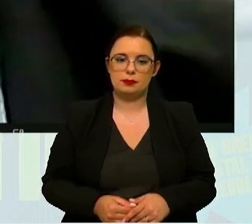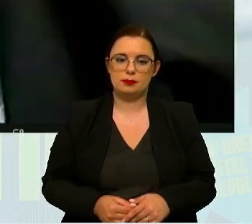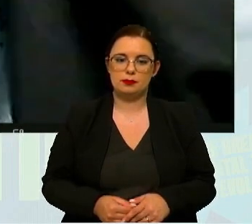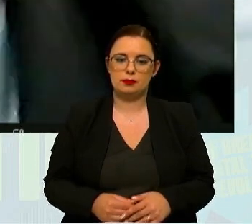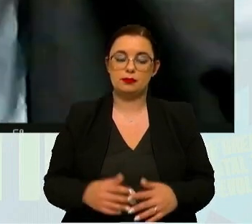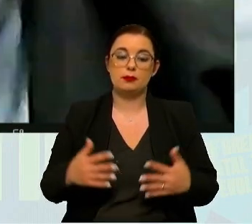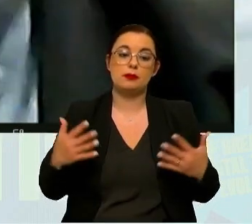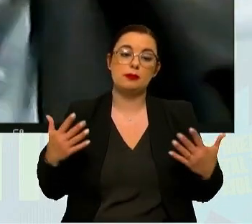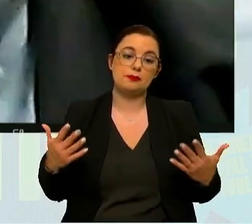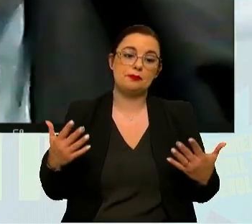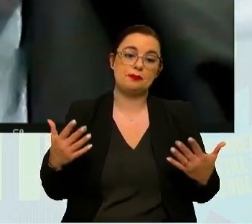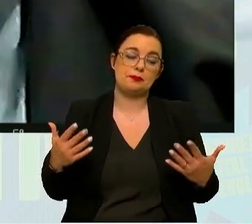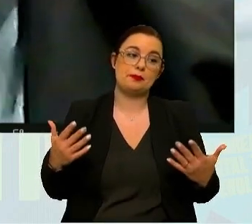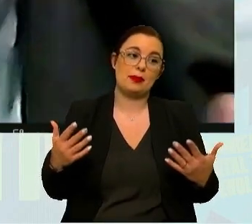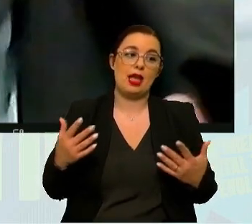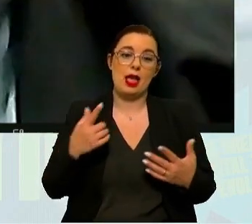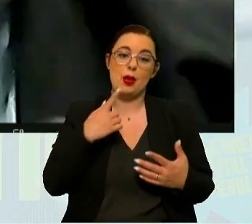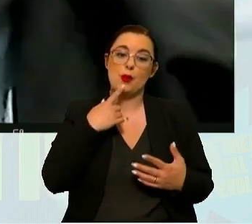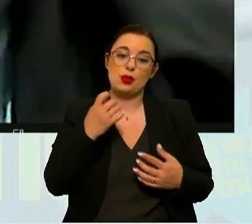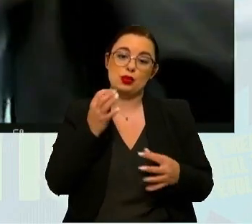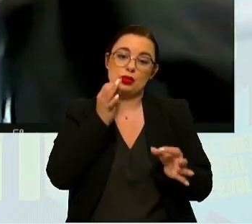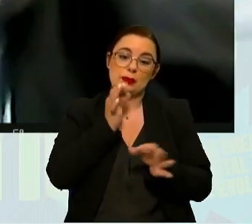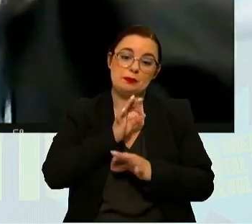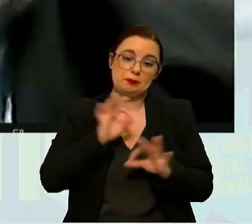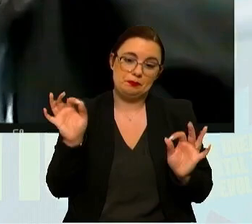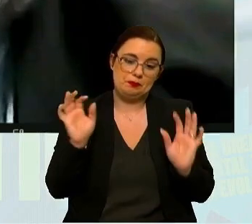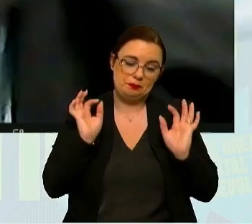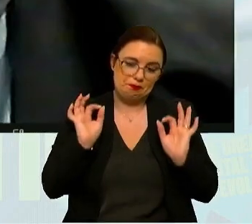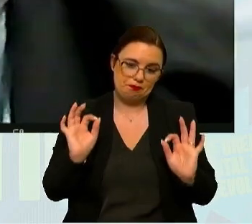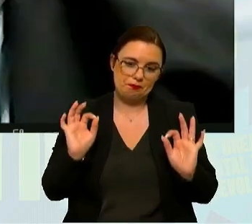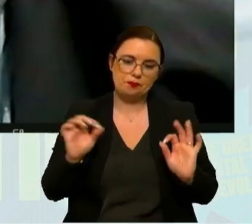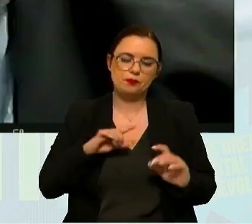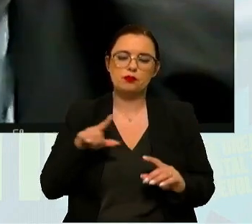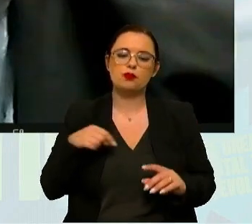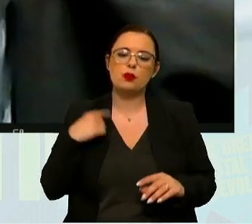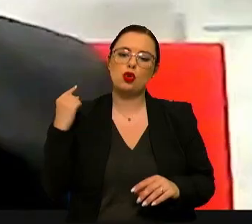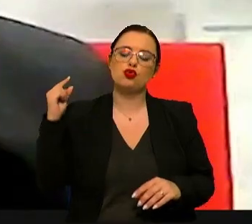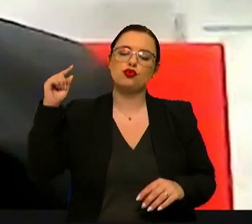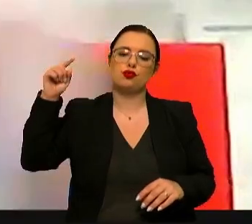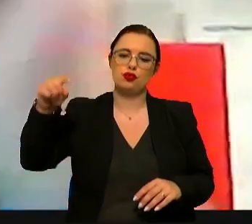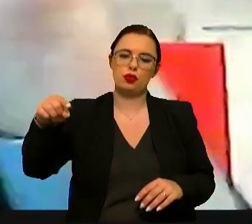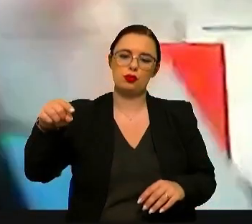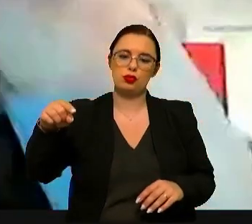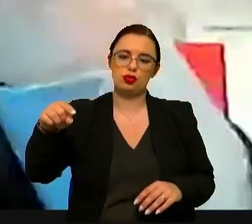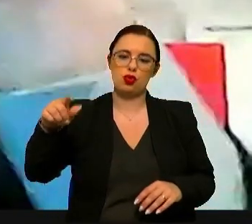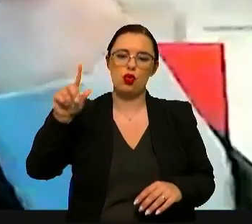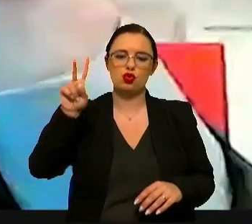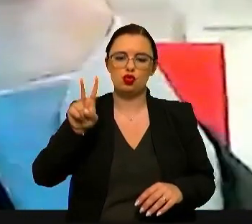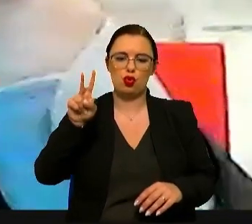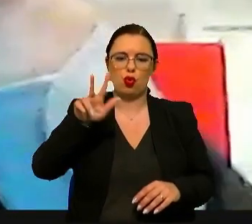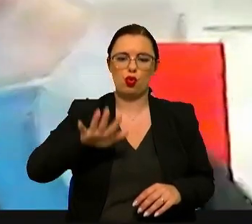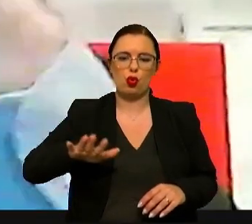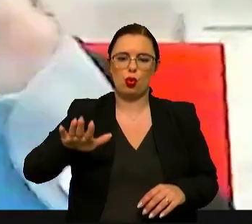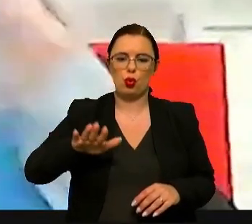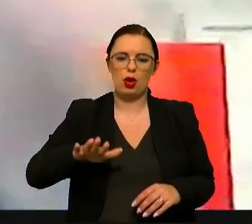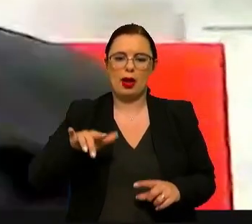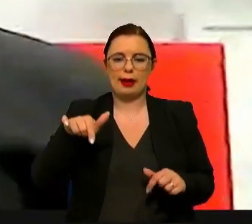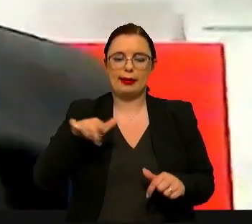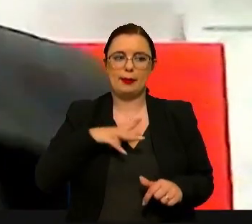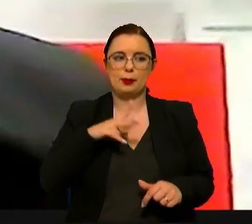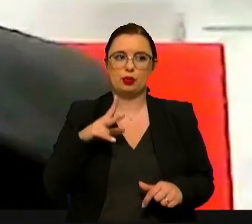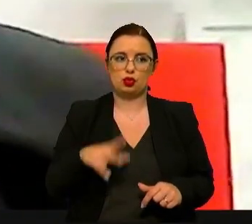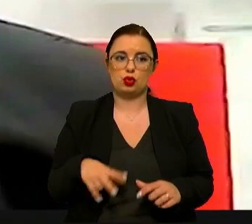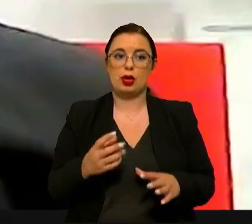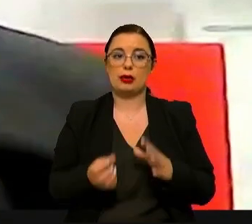Bom, olha, é uma excelente questão. Nós fomos o segundo lugar em Portugal que